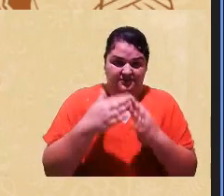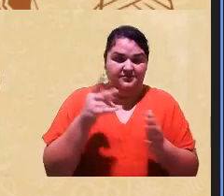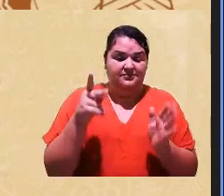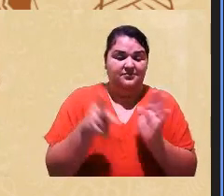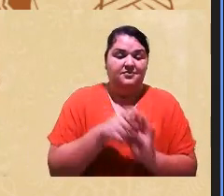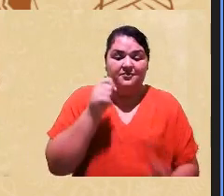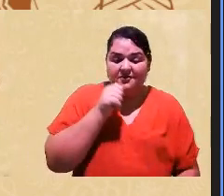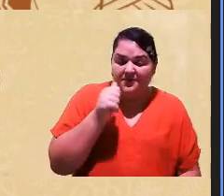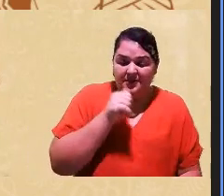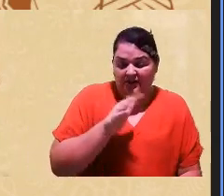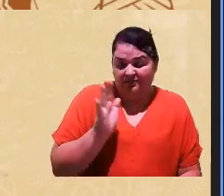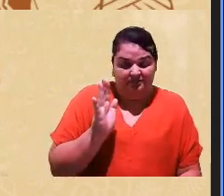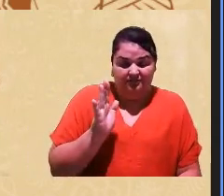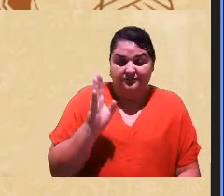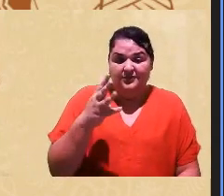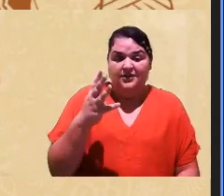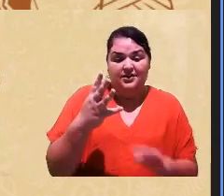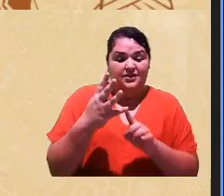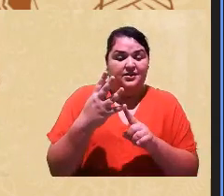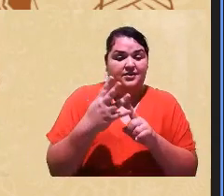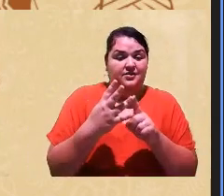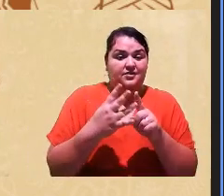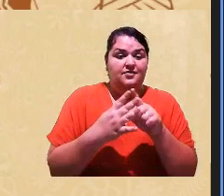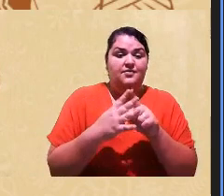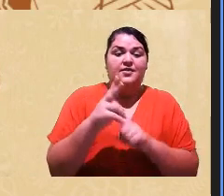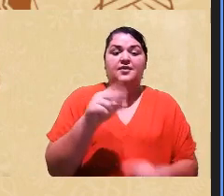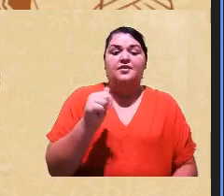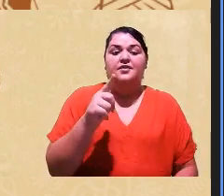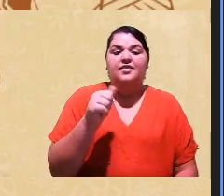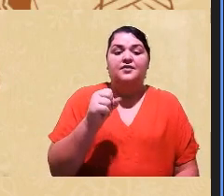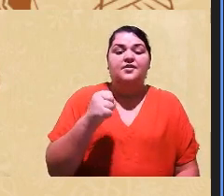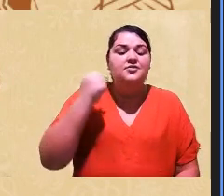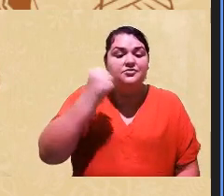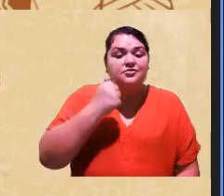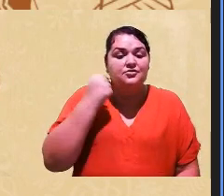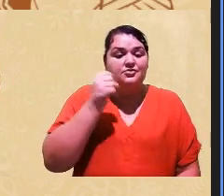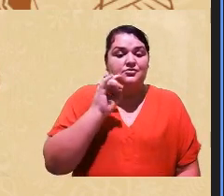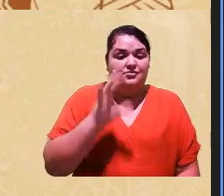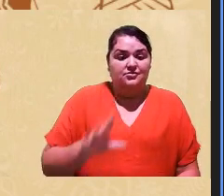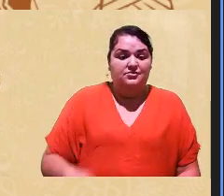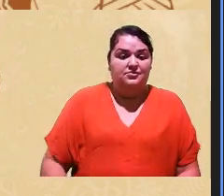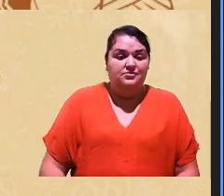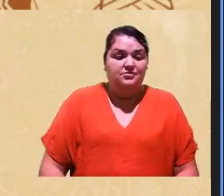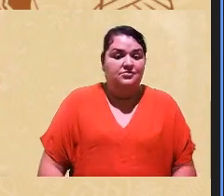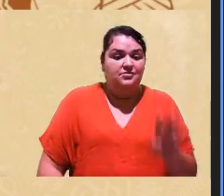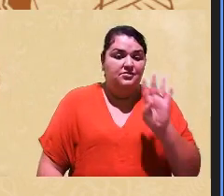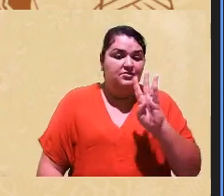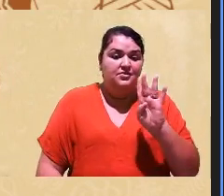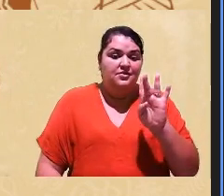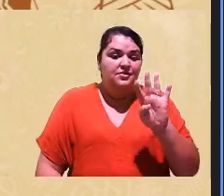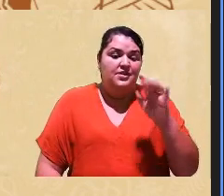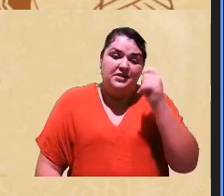uma coisa assim era quatro vagas para sociologia dez quatro não tinham cotas